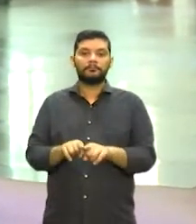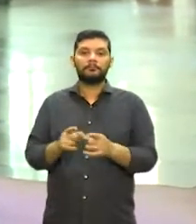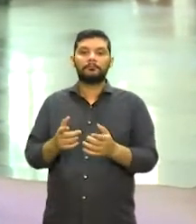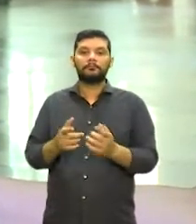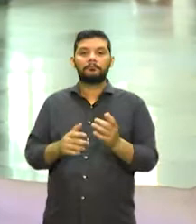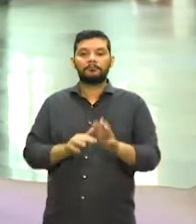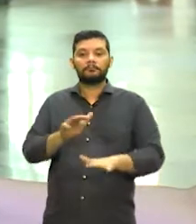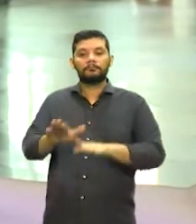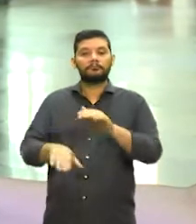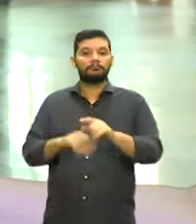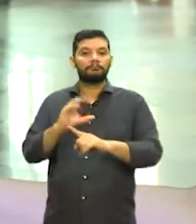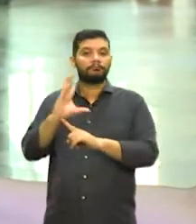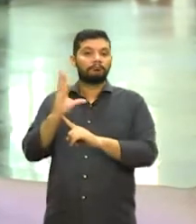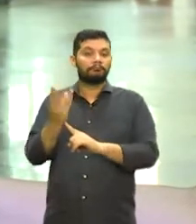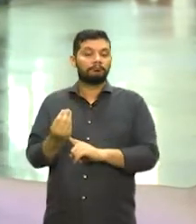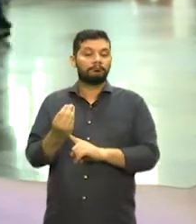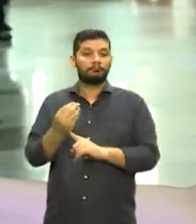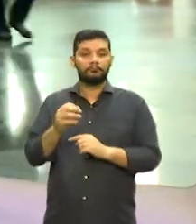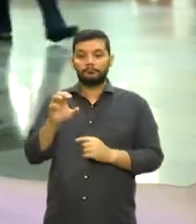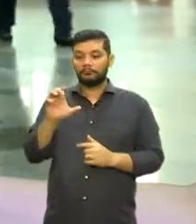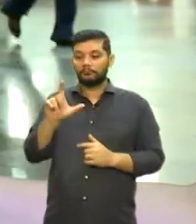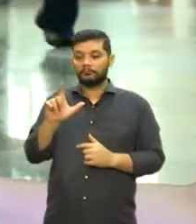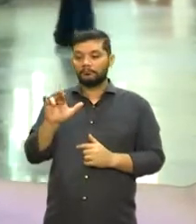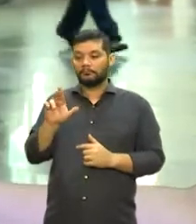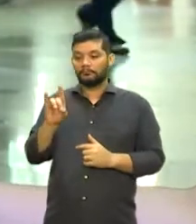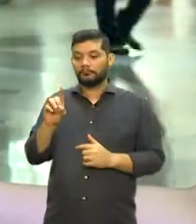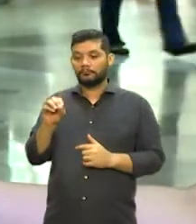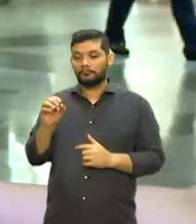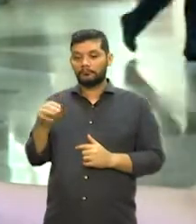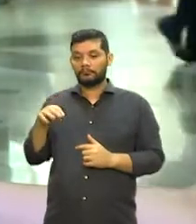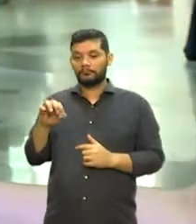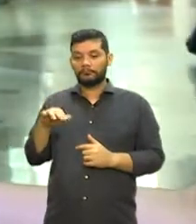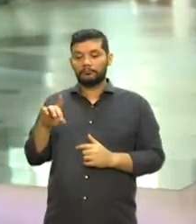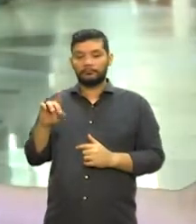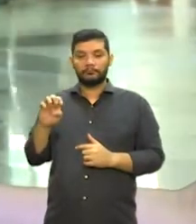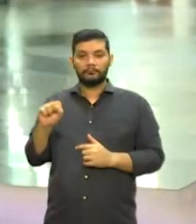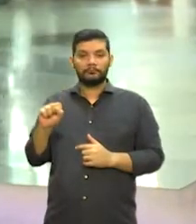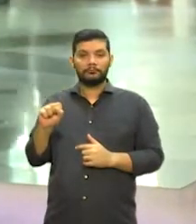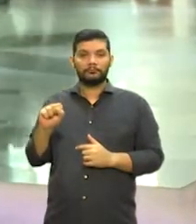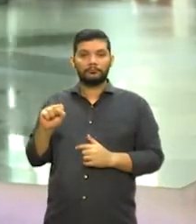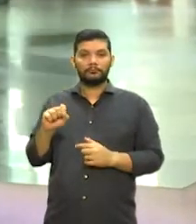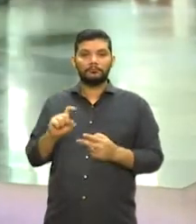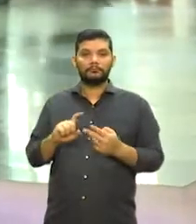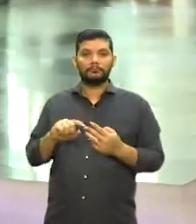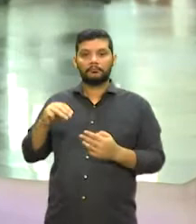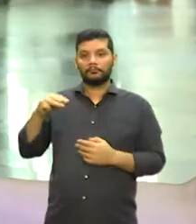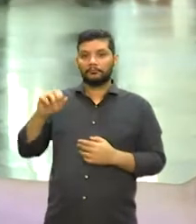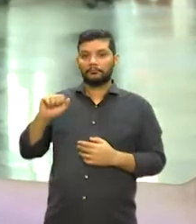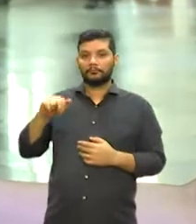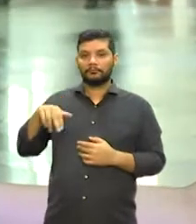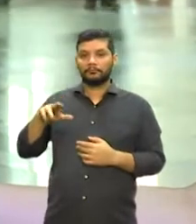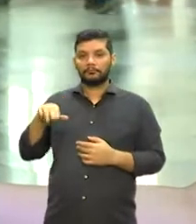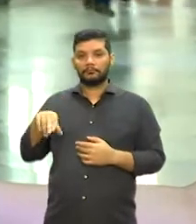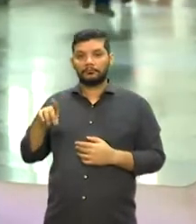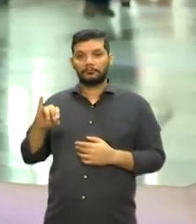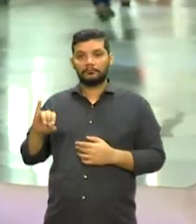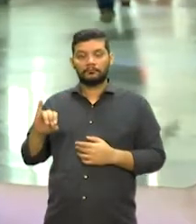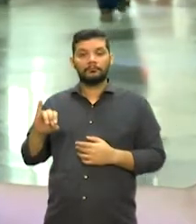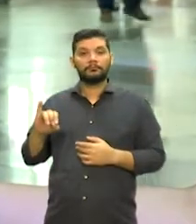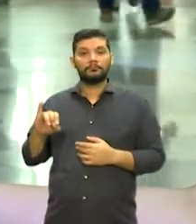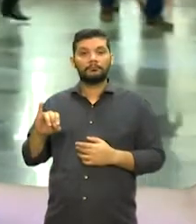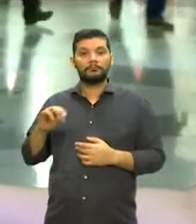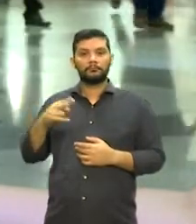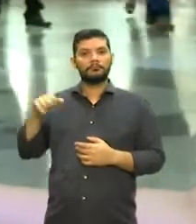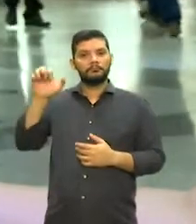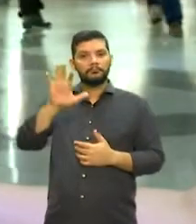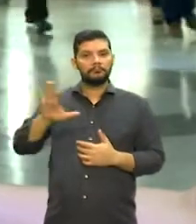artista, com o Cláudio Mendes, músico, produtor também, e Mamundi, um artista nacional,